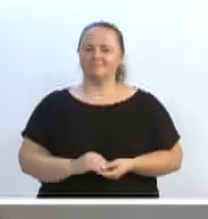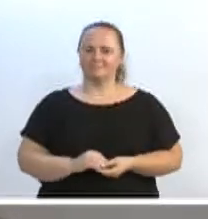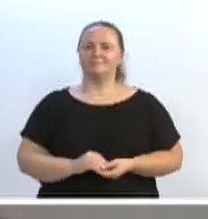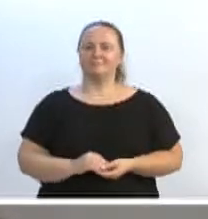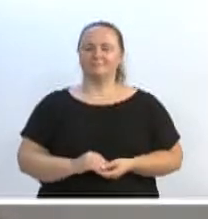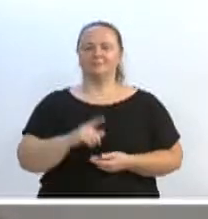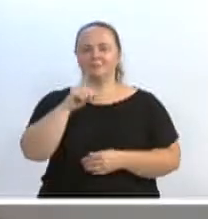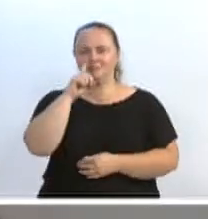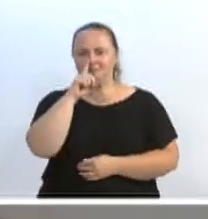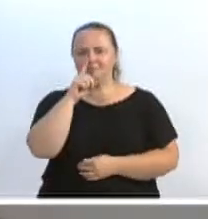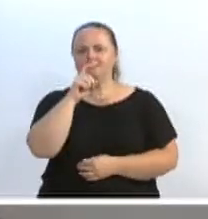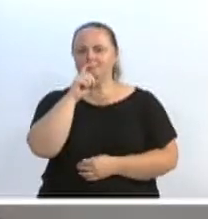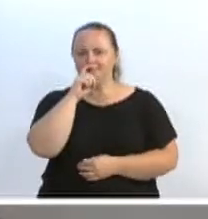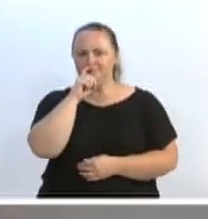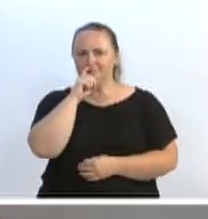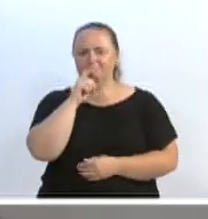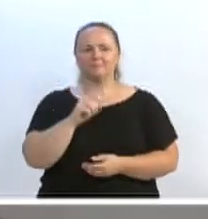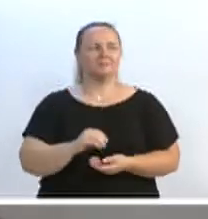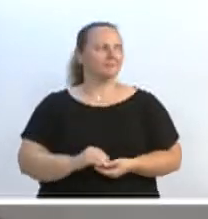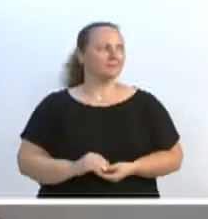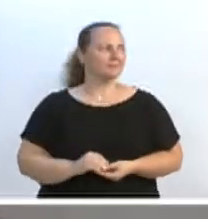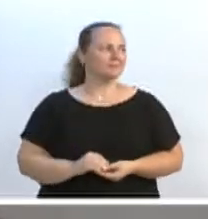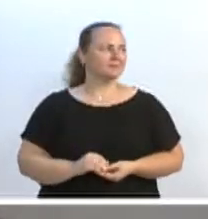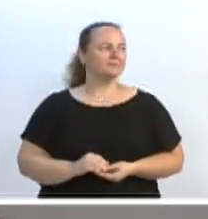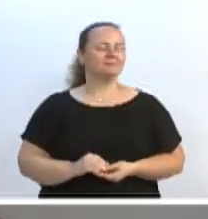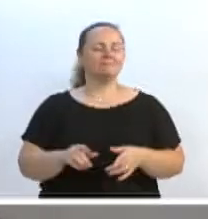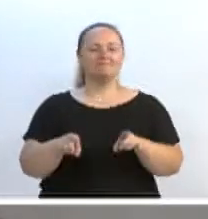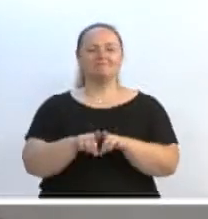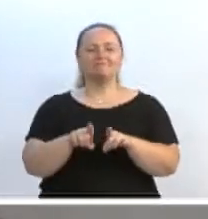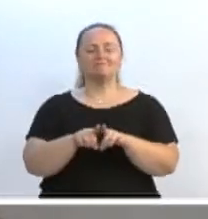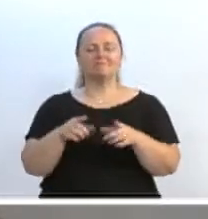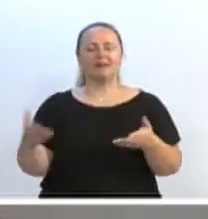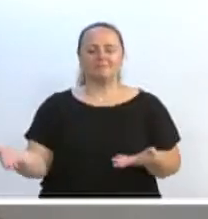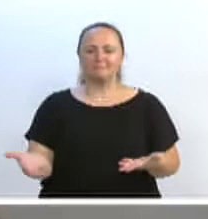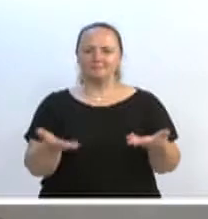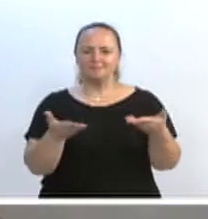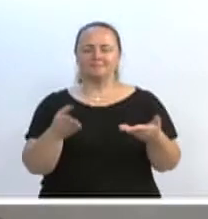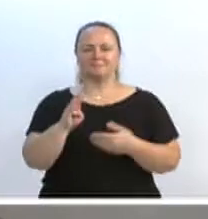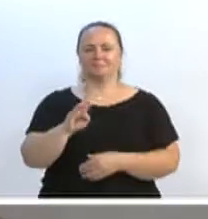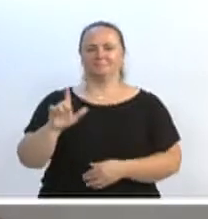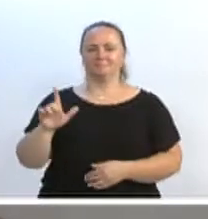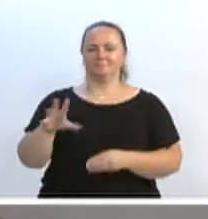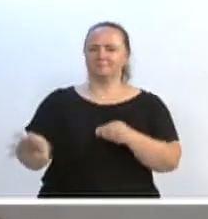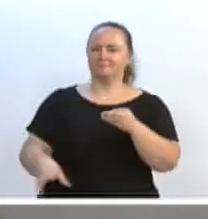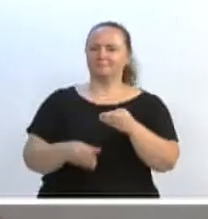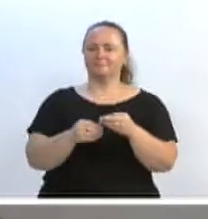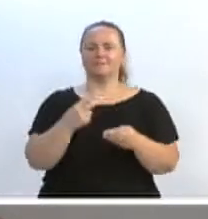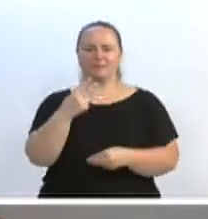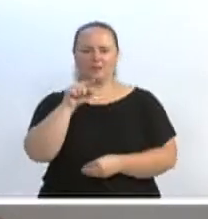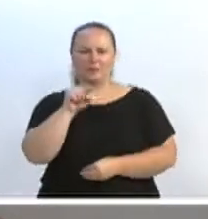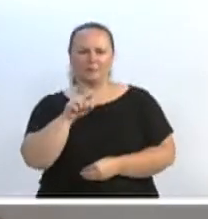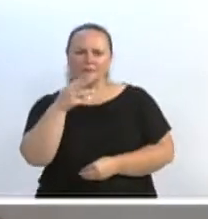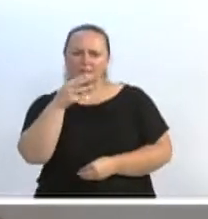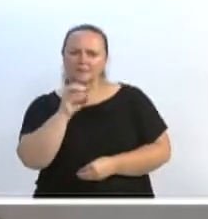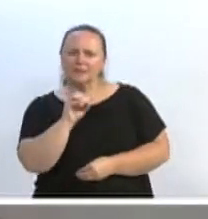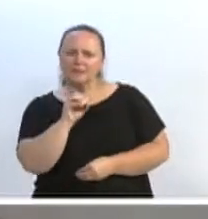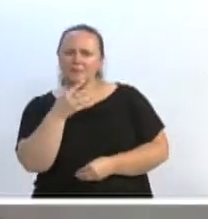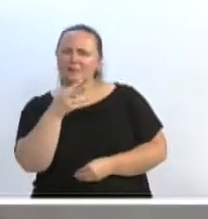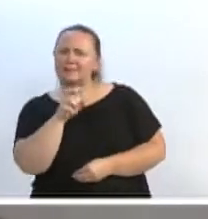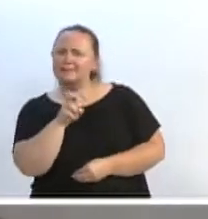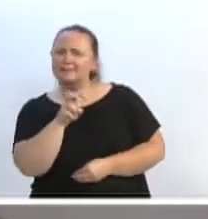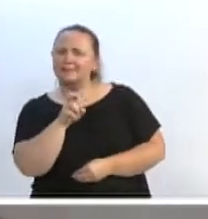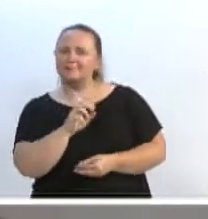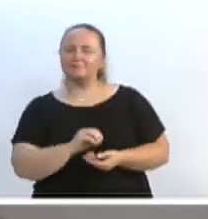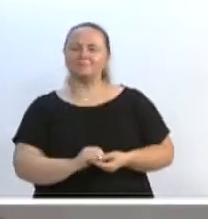mãe, possam estar vivenciando a nossa cidade. Quero pedir, sim, mais dois minutos e meio, seu presidente. Dois minutos e 45 segundos.